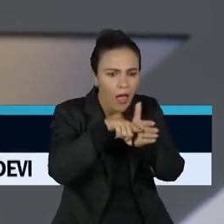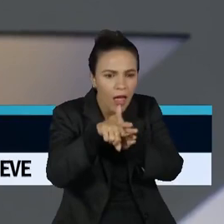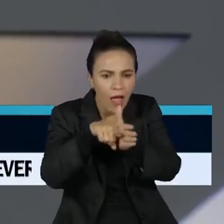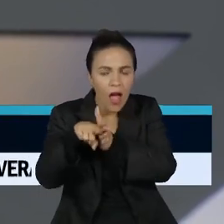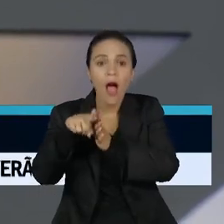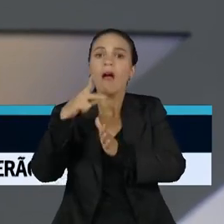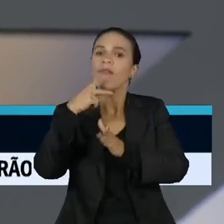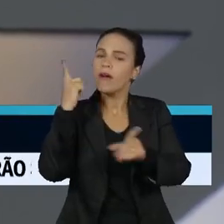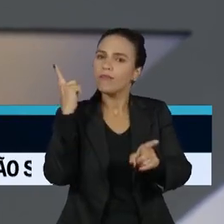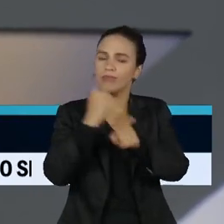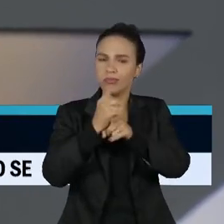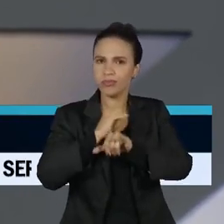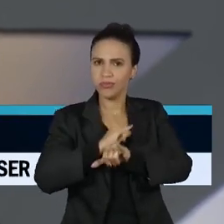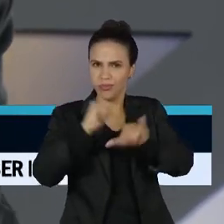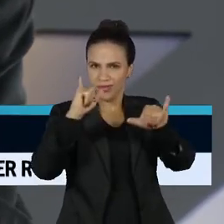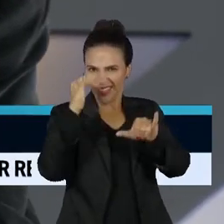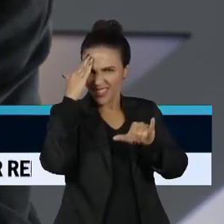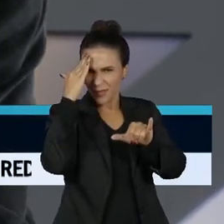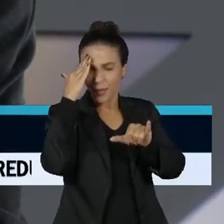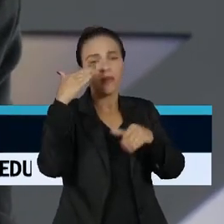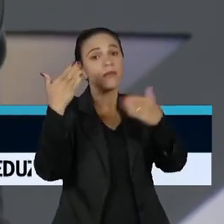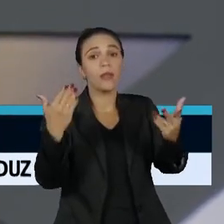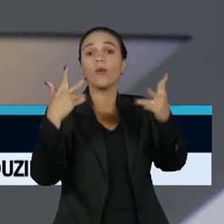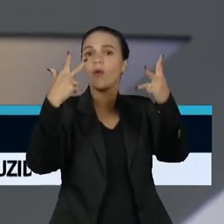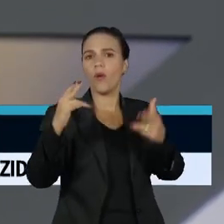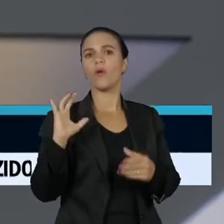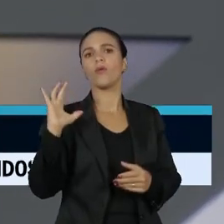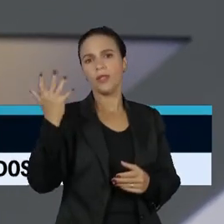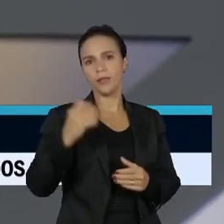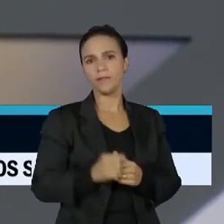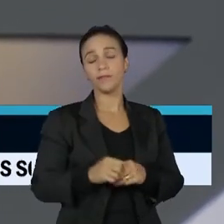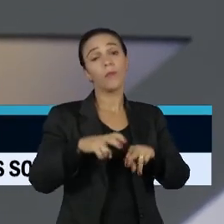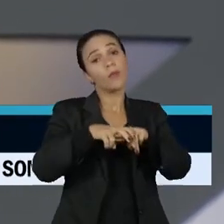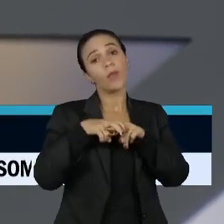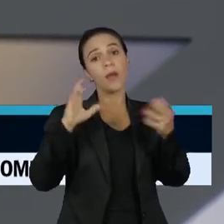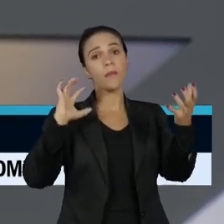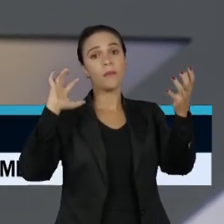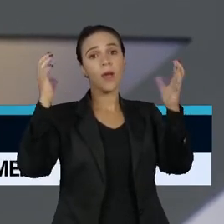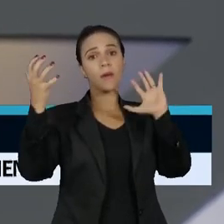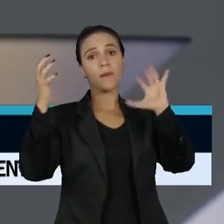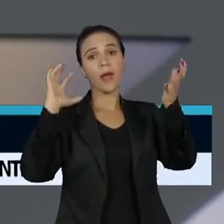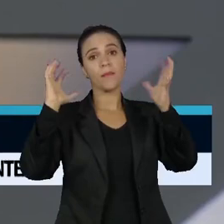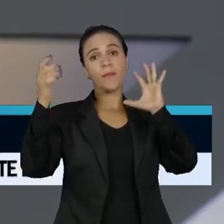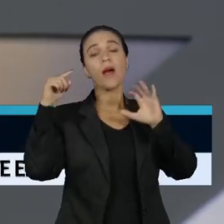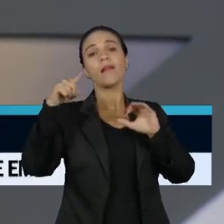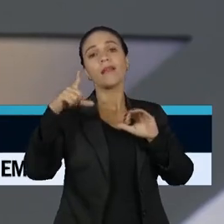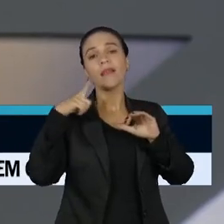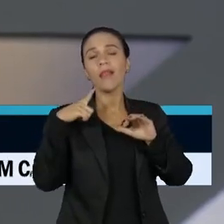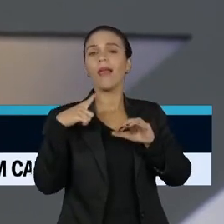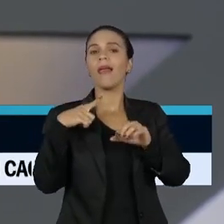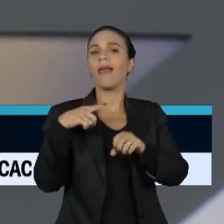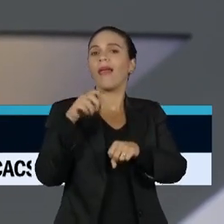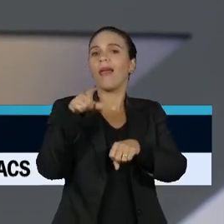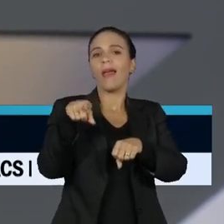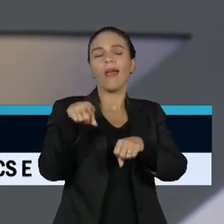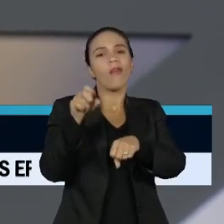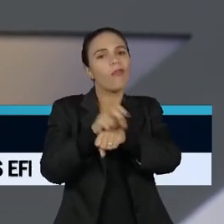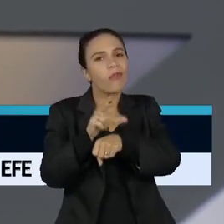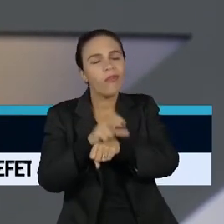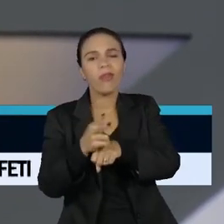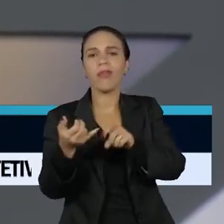mesmo, a onda grande chega? A mesma coisa está acontecendo para as mudanças de clima e para as doenças transmitidas por vetores. Todas as